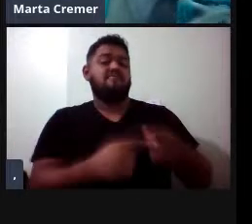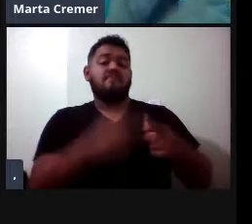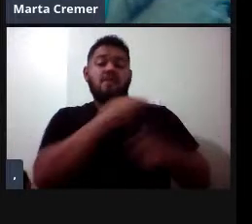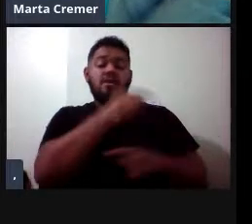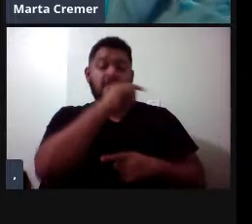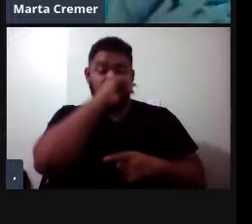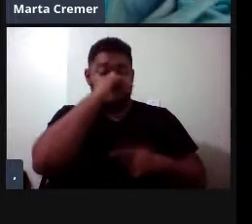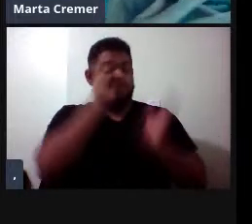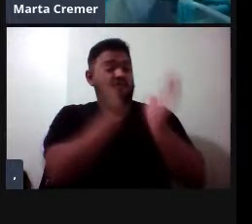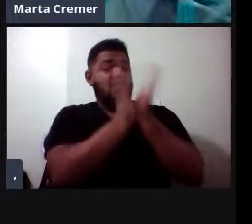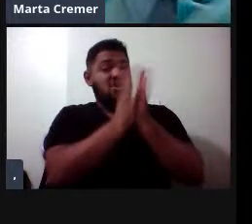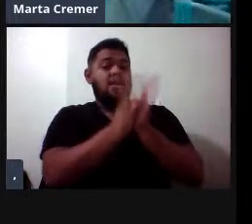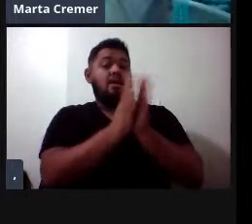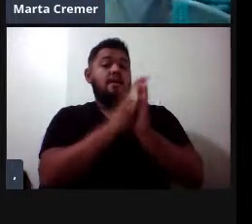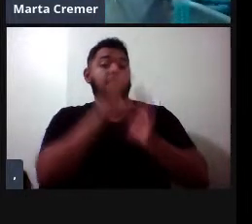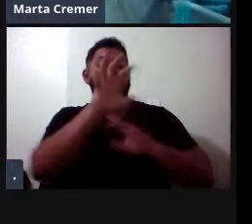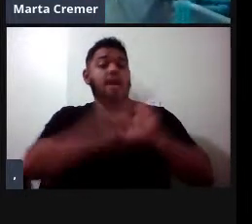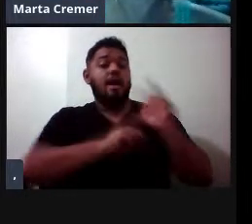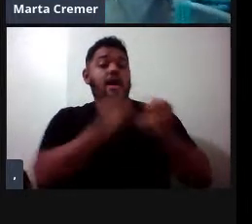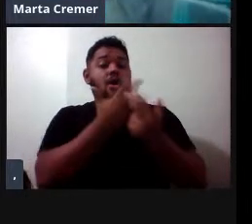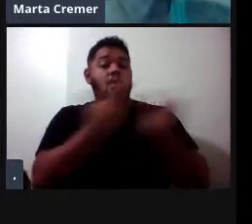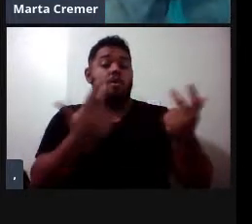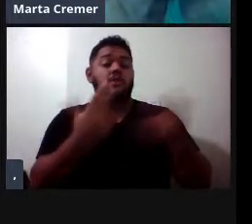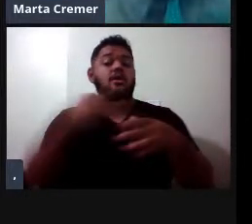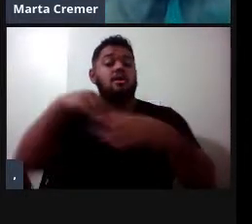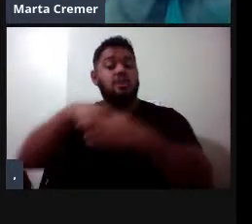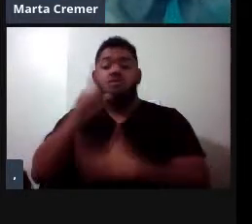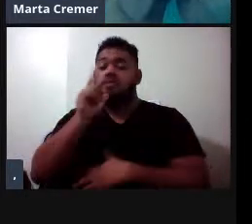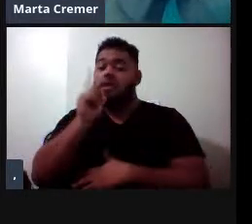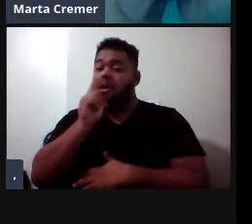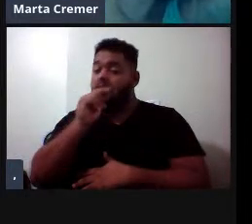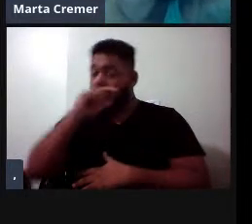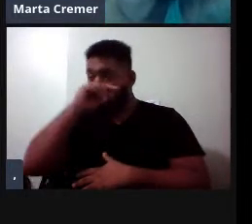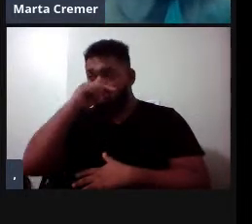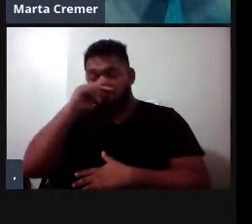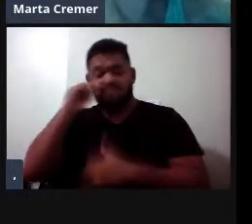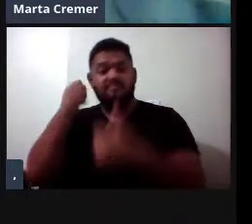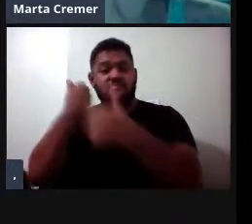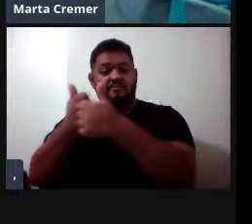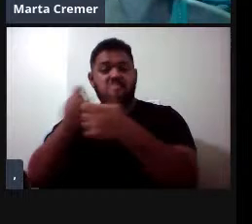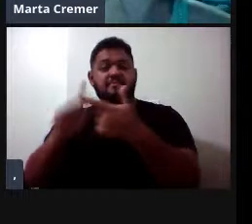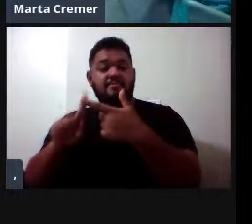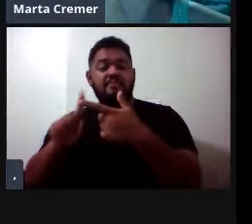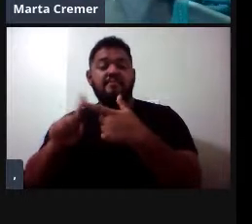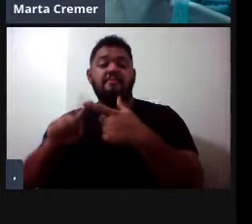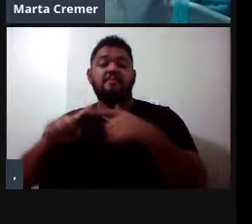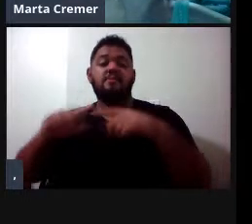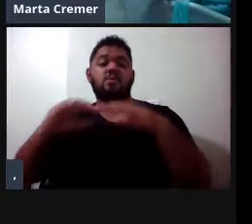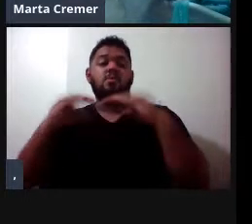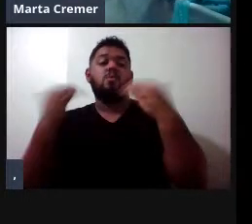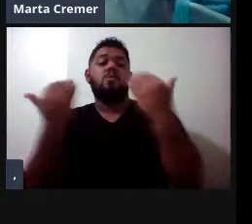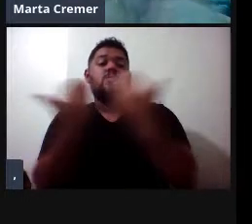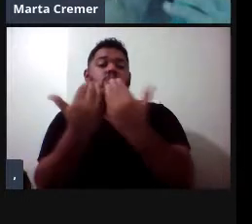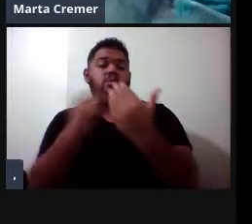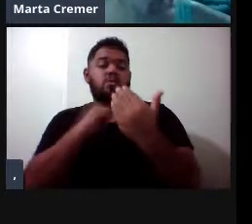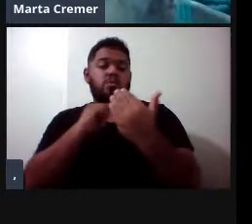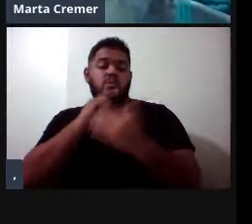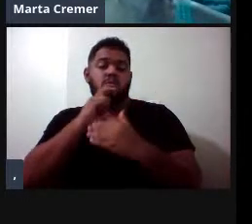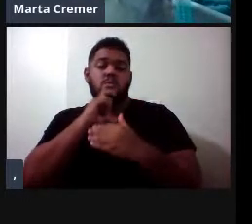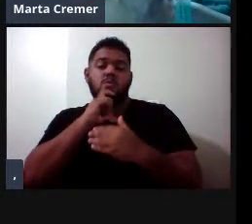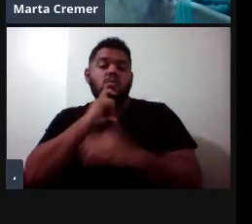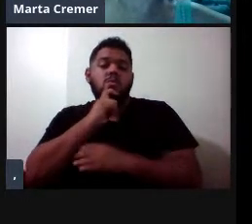presas na água, na borda, do gelo, os ursos polares têm uma bomilidade terrestre bem maior,